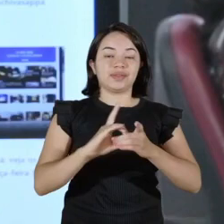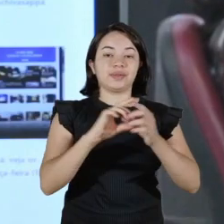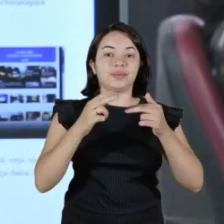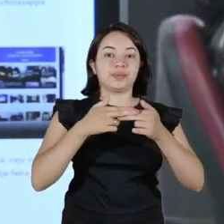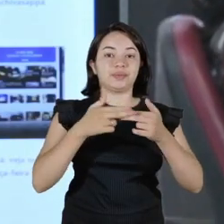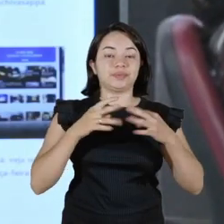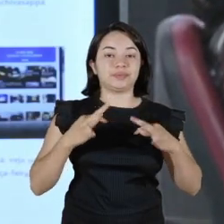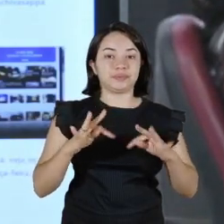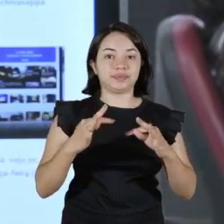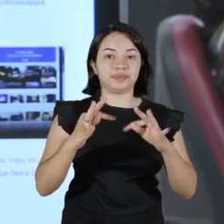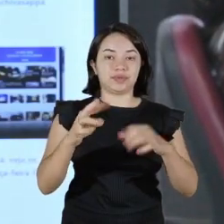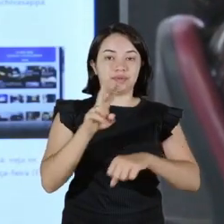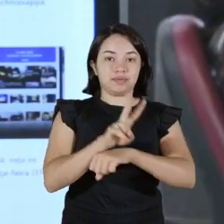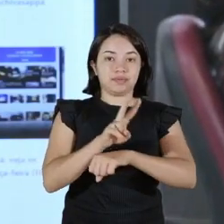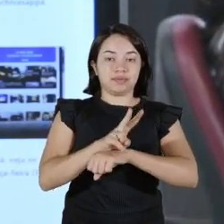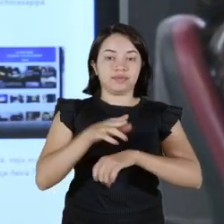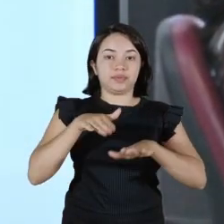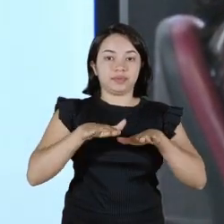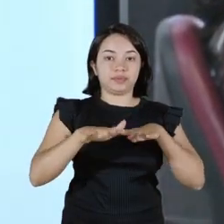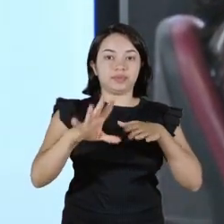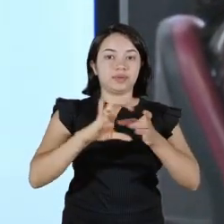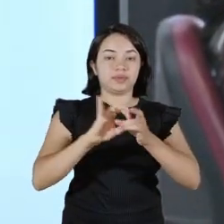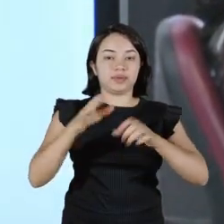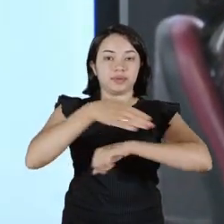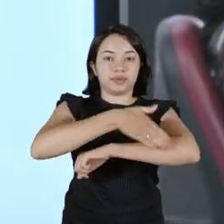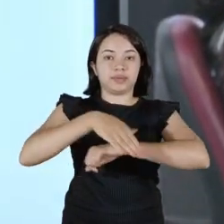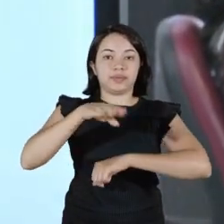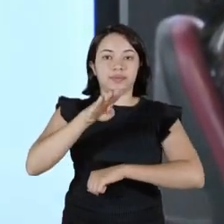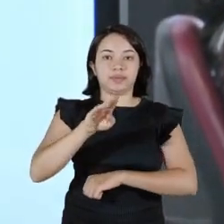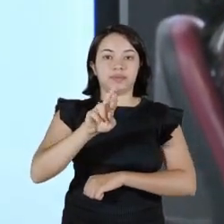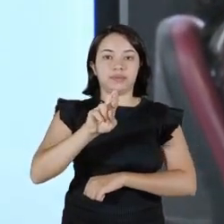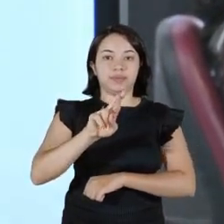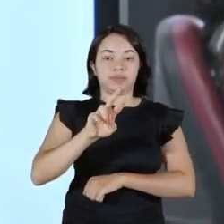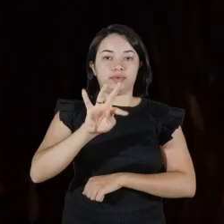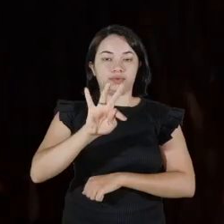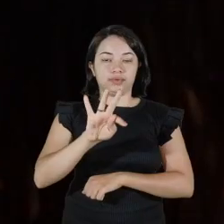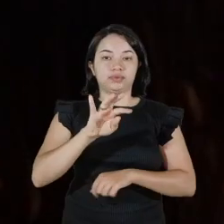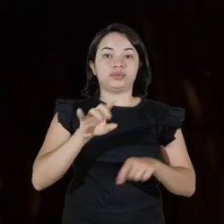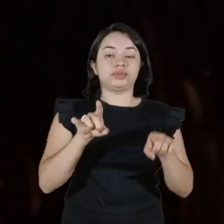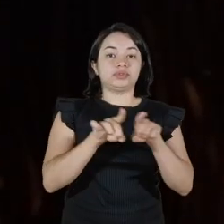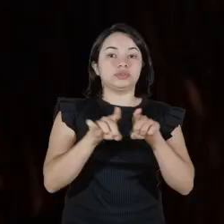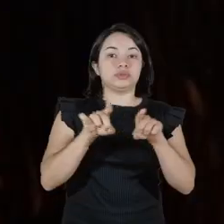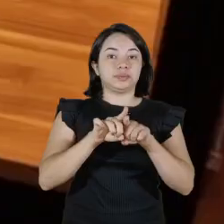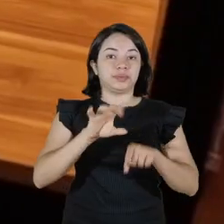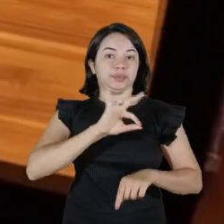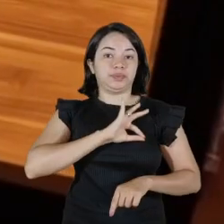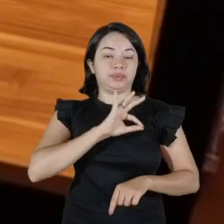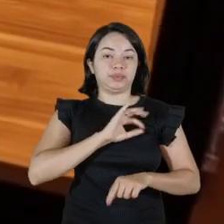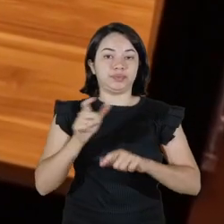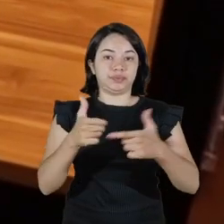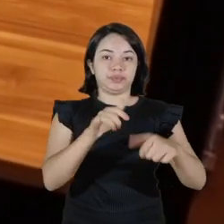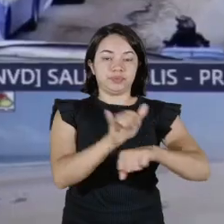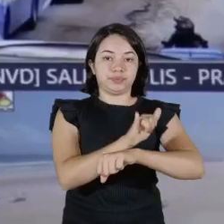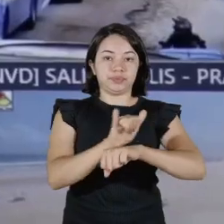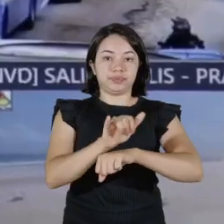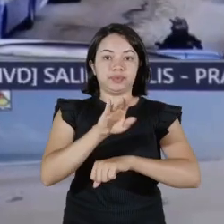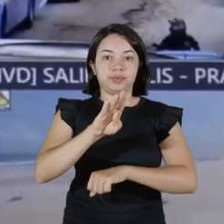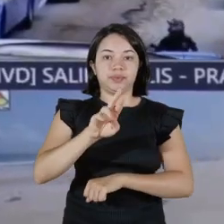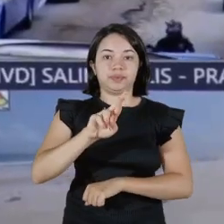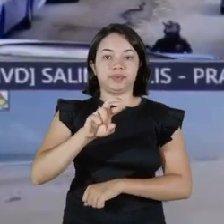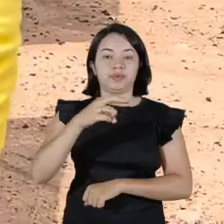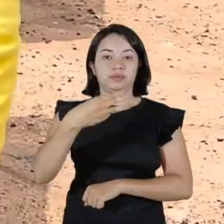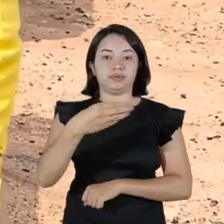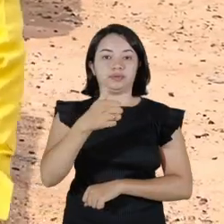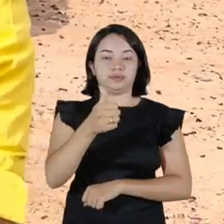Detran usa tecnologia para monitorar o trânsito, libera faixas do BRT metropolitano e reforça agentes em pontos estratégicos da BR